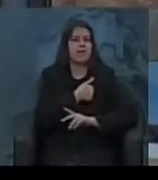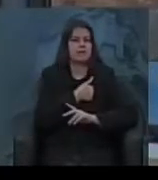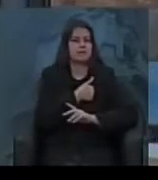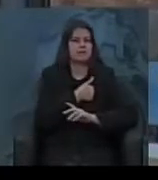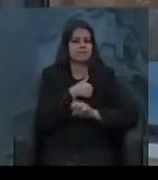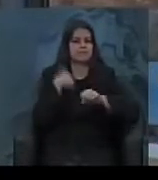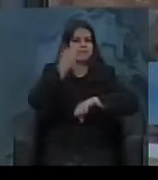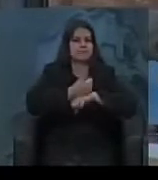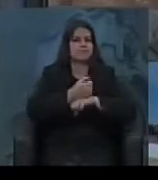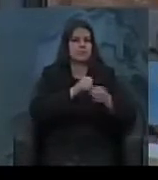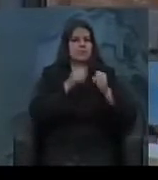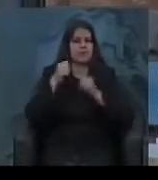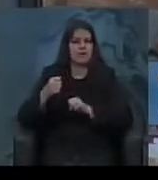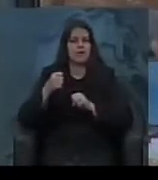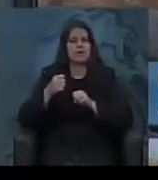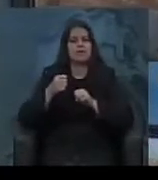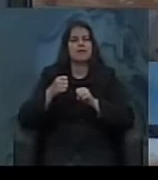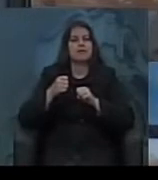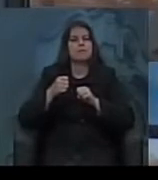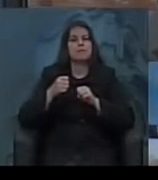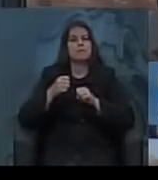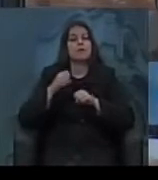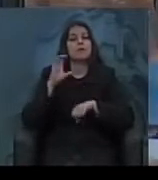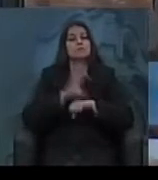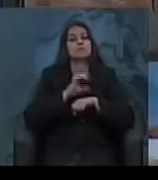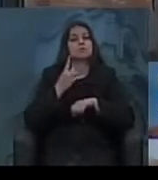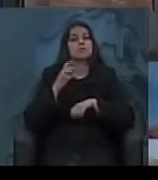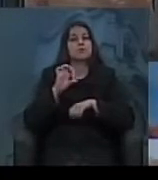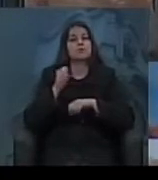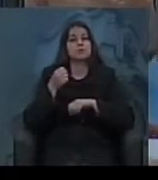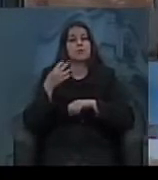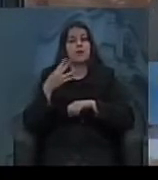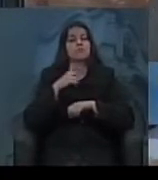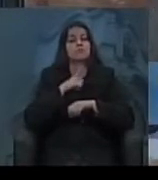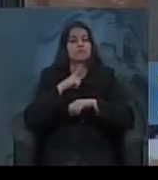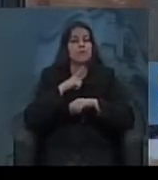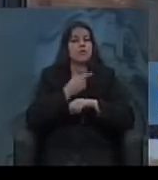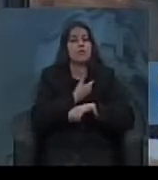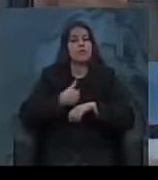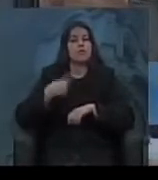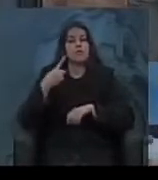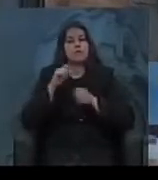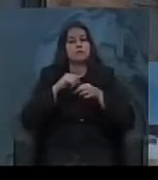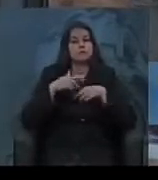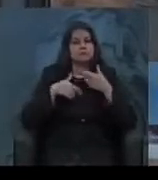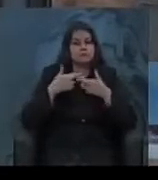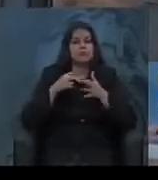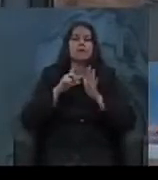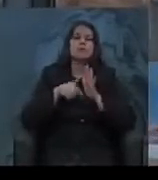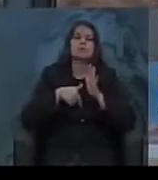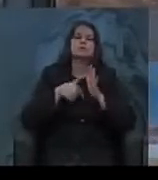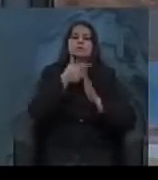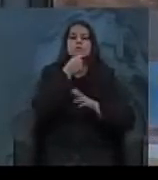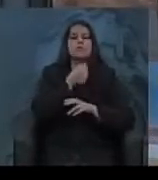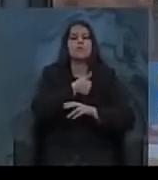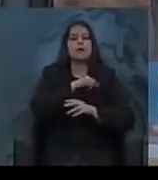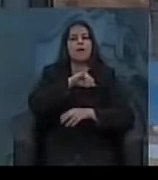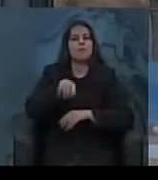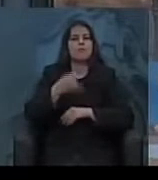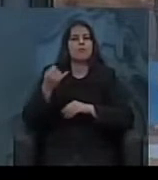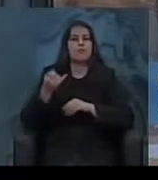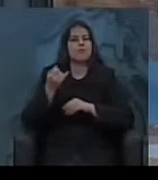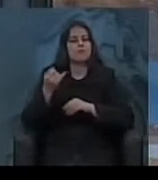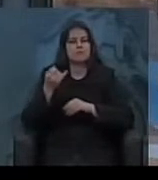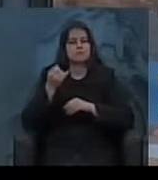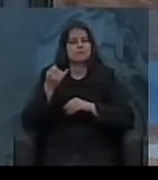abafada, a Constituição em 1934, então, o governo constitucional, e, nesse período, o Vargas se aproveita